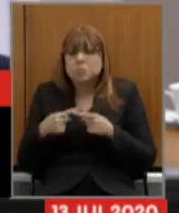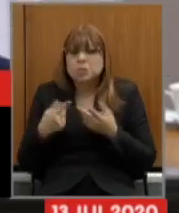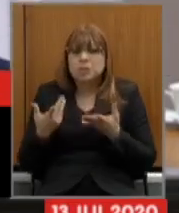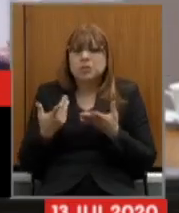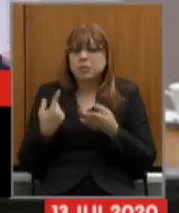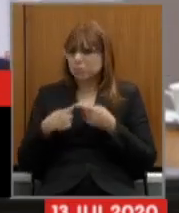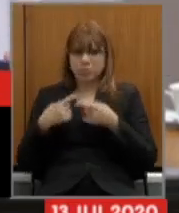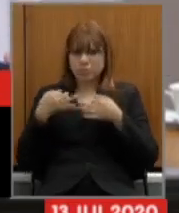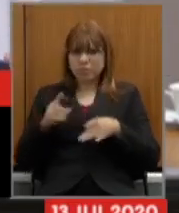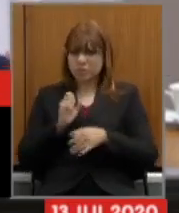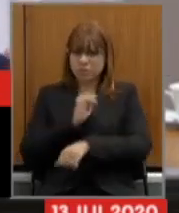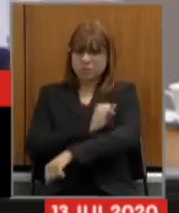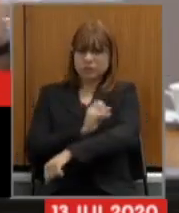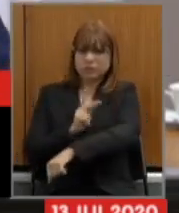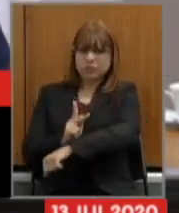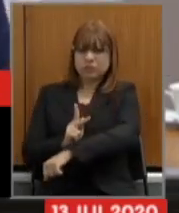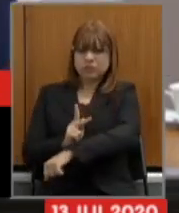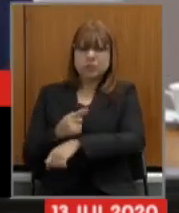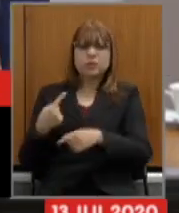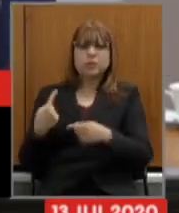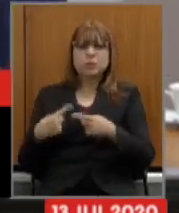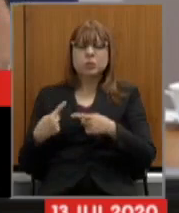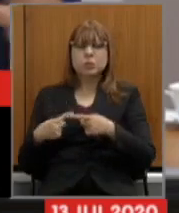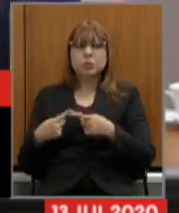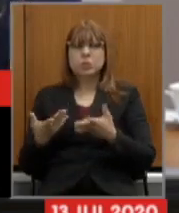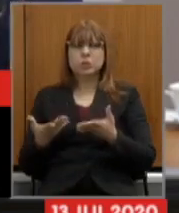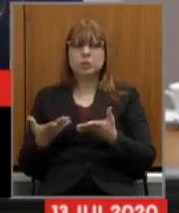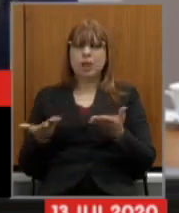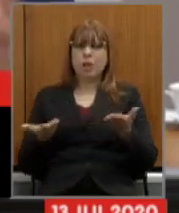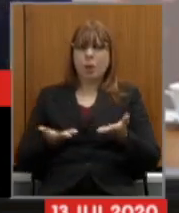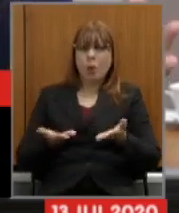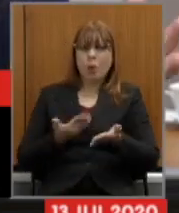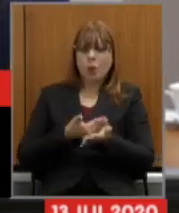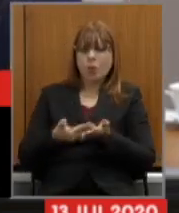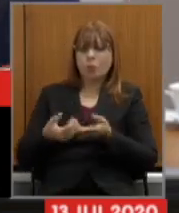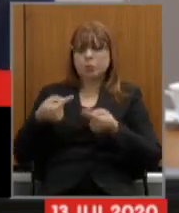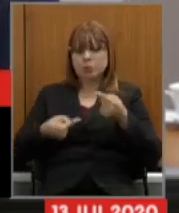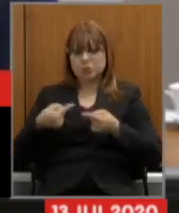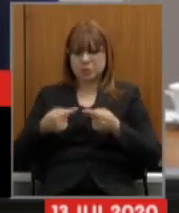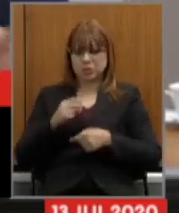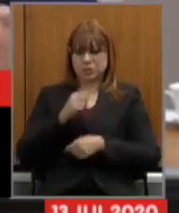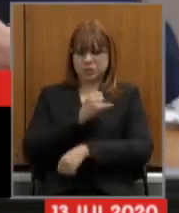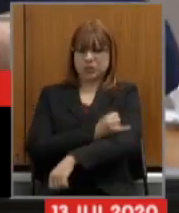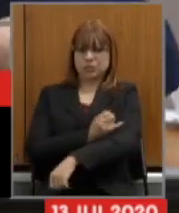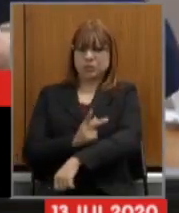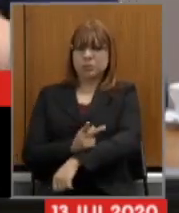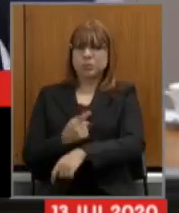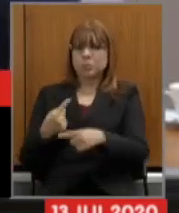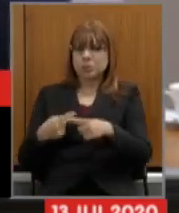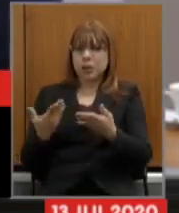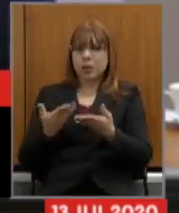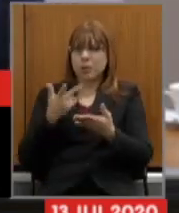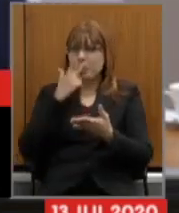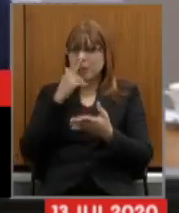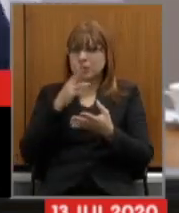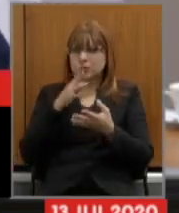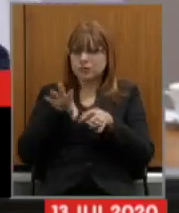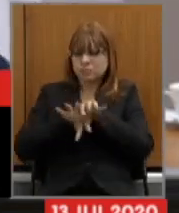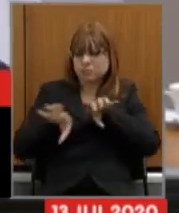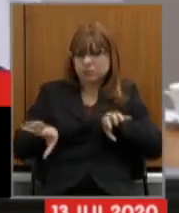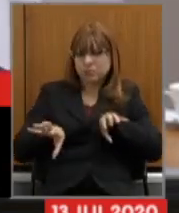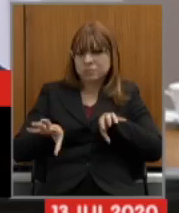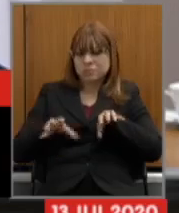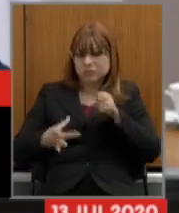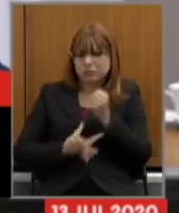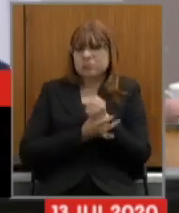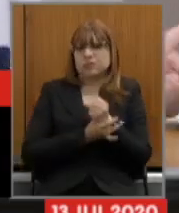deu certo no IPSENG por que nós estamos agora discutindo que o IPSENG por que vocês estão quebrando a seguridade